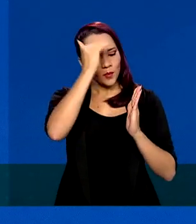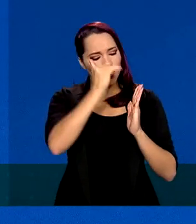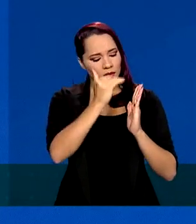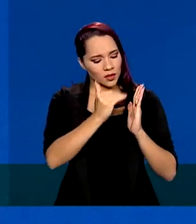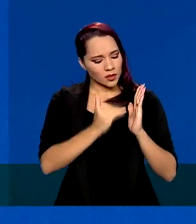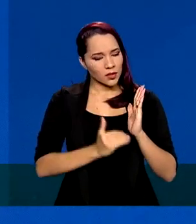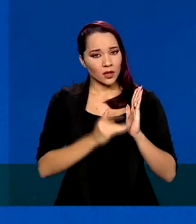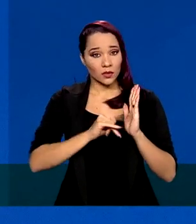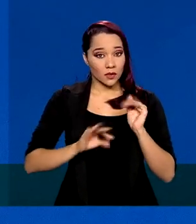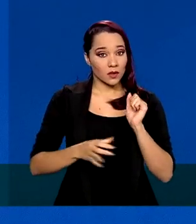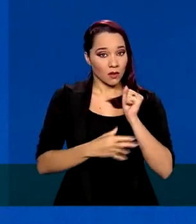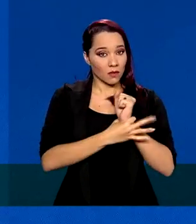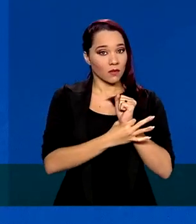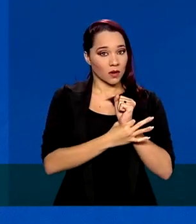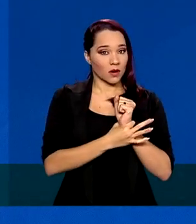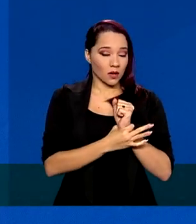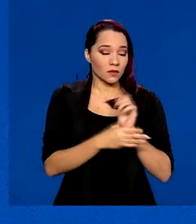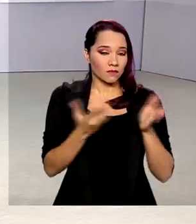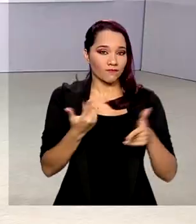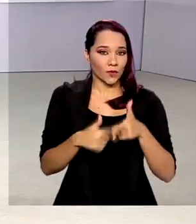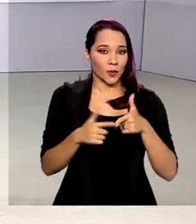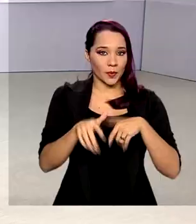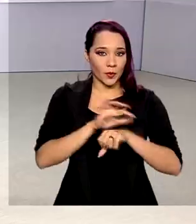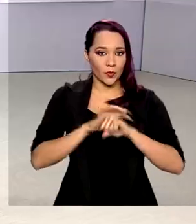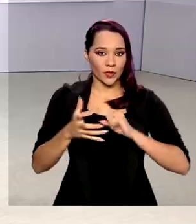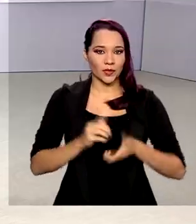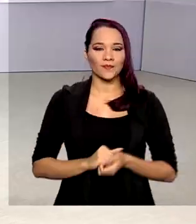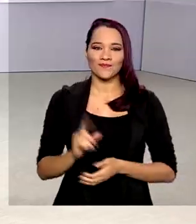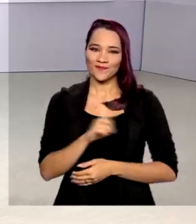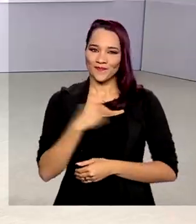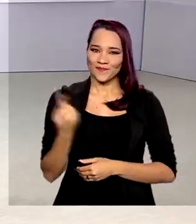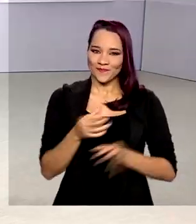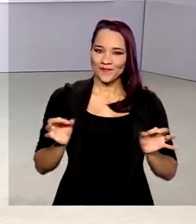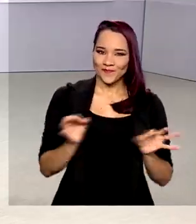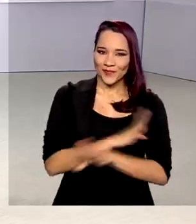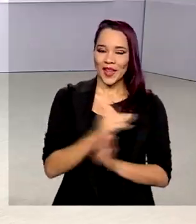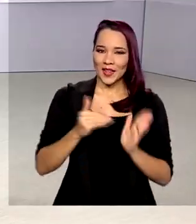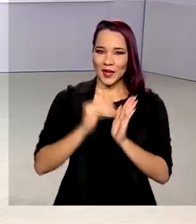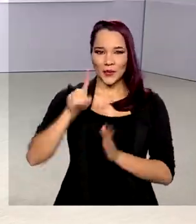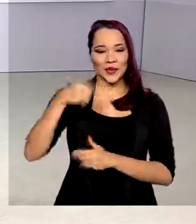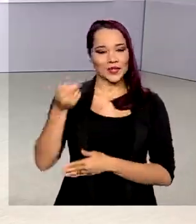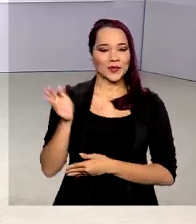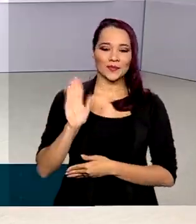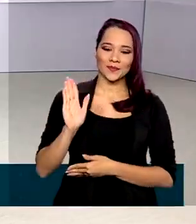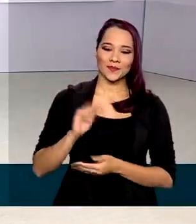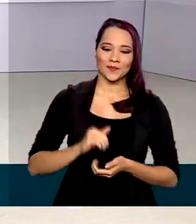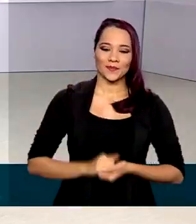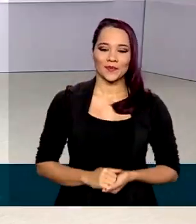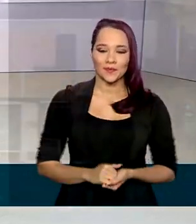por conta do Covid. A gente fica por aqui. Até a próxima edição.